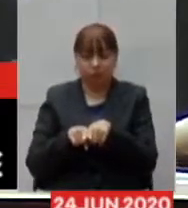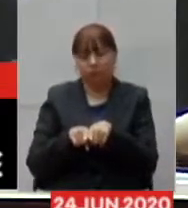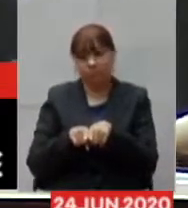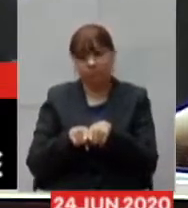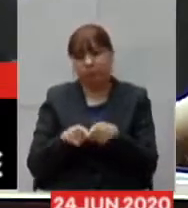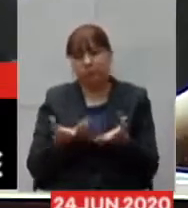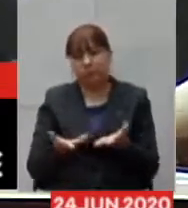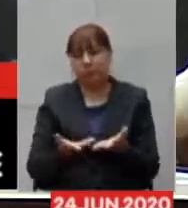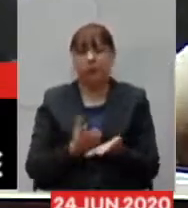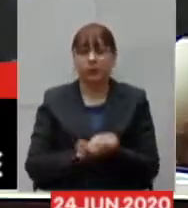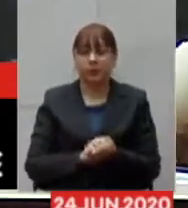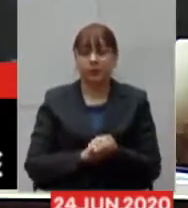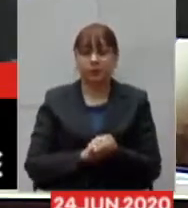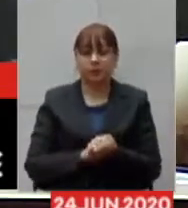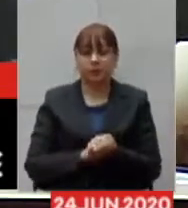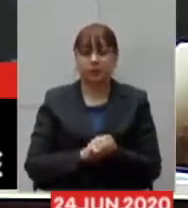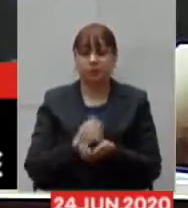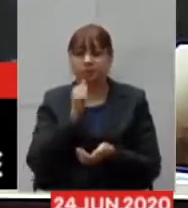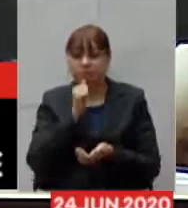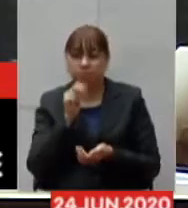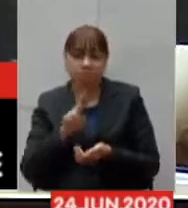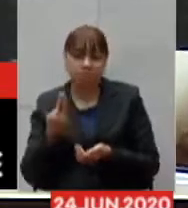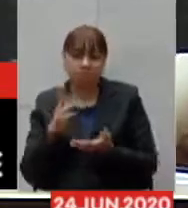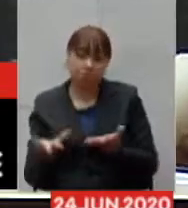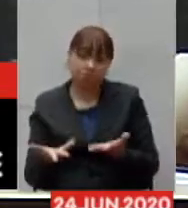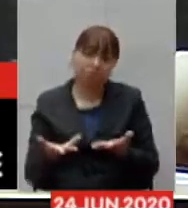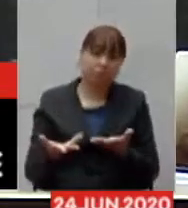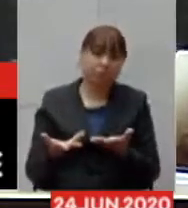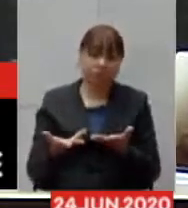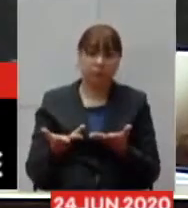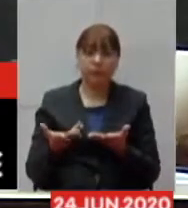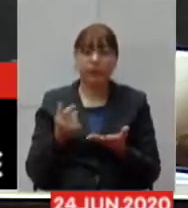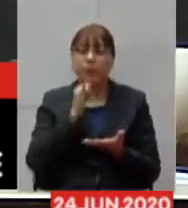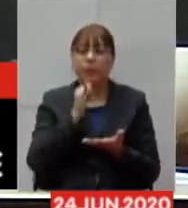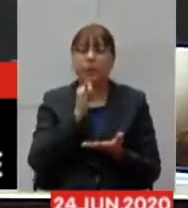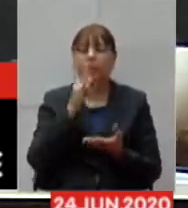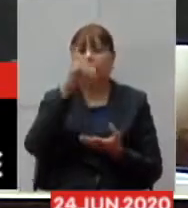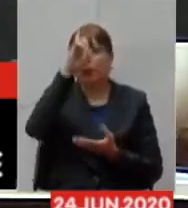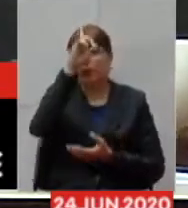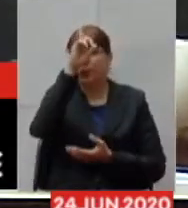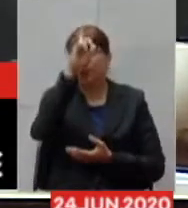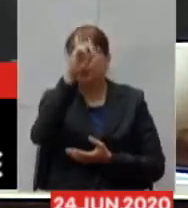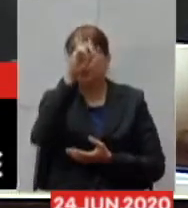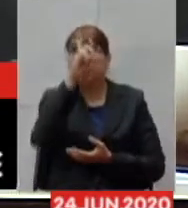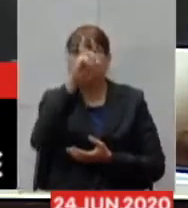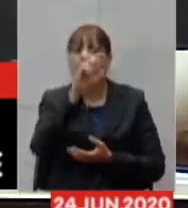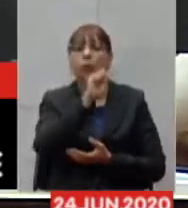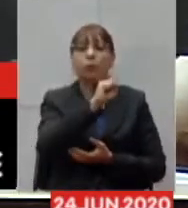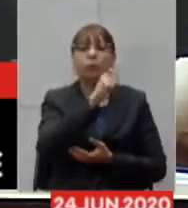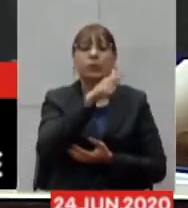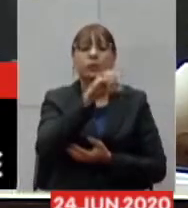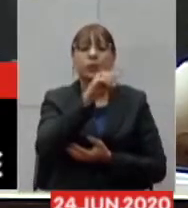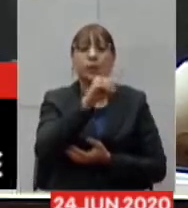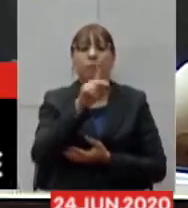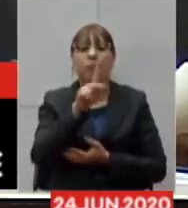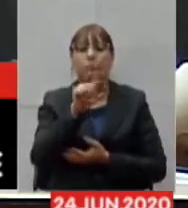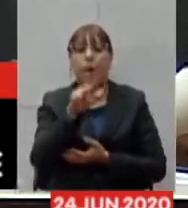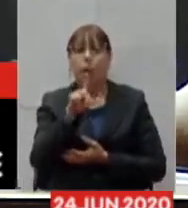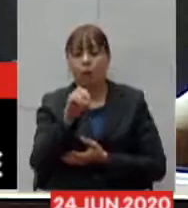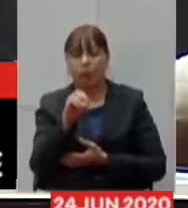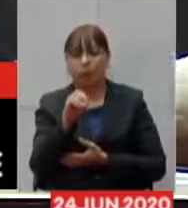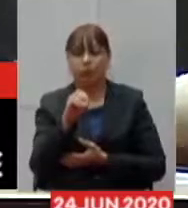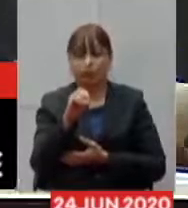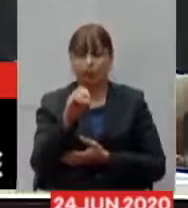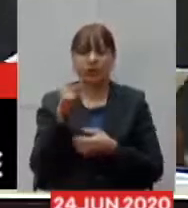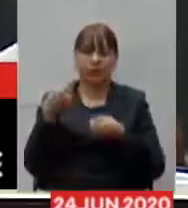não foram ainda contratados e ele cita como exemplo o hospital São Paulo é a casa de caridade